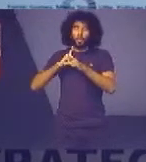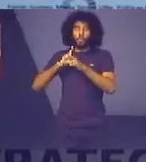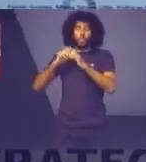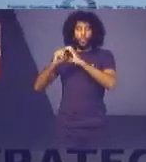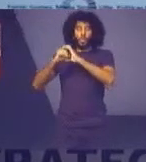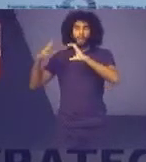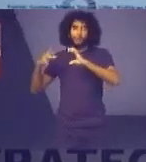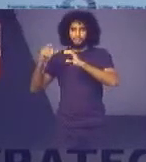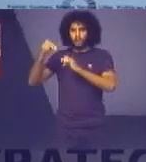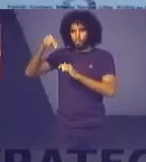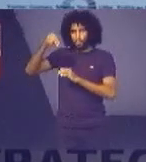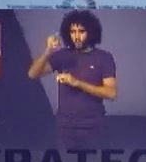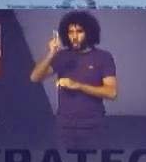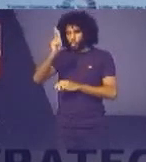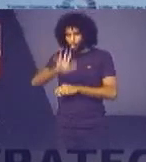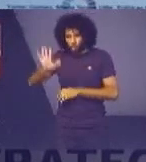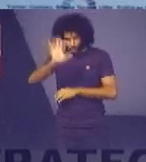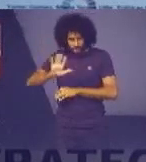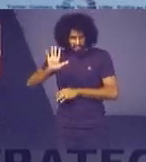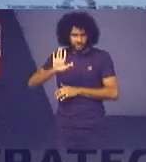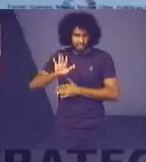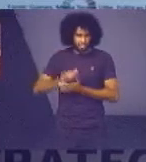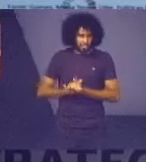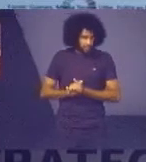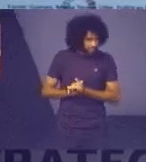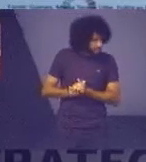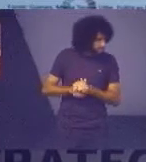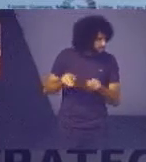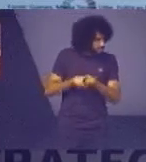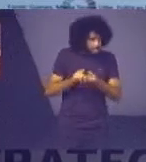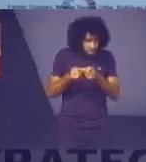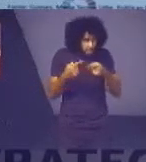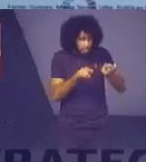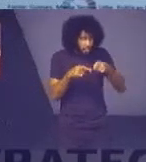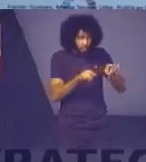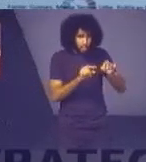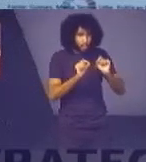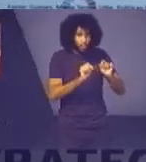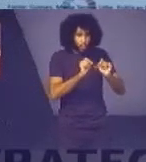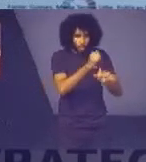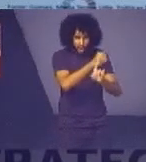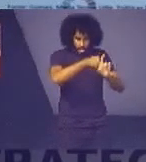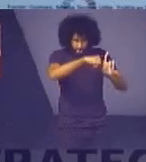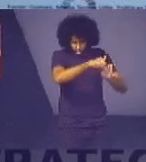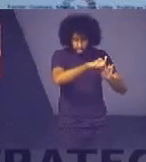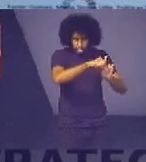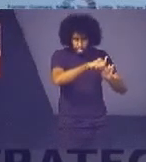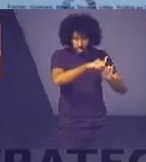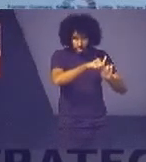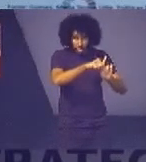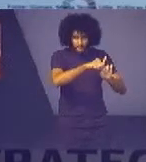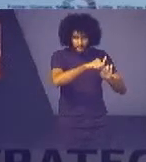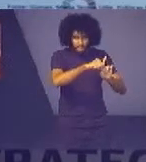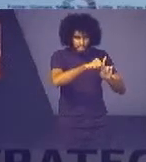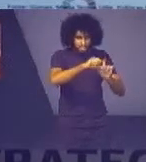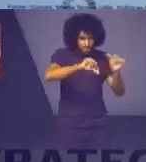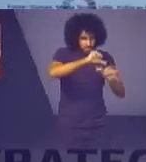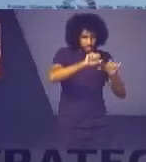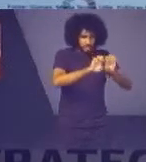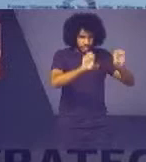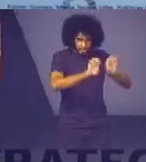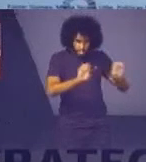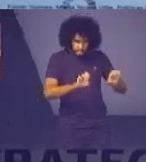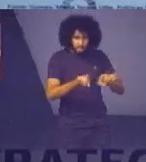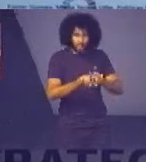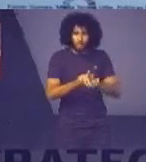Sujeito à planificação democrática Que provoca mudanças profundas na estrutura social Visando melhores condições